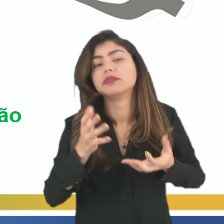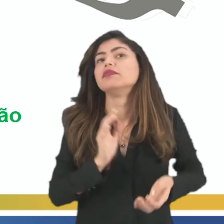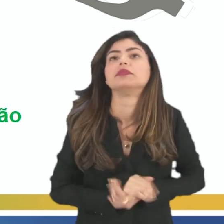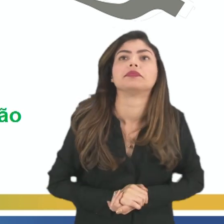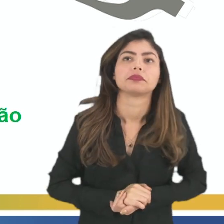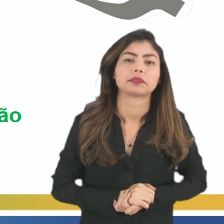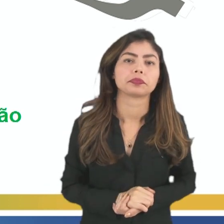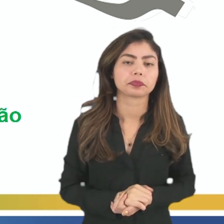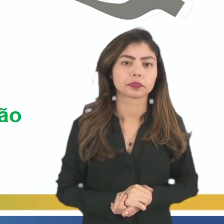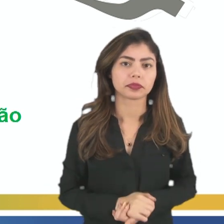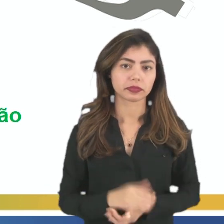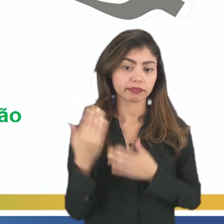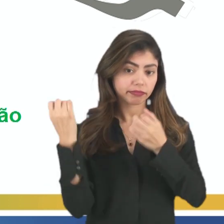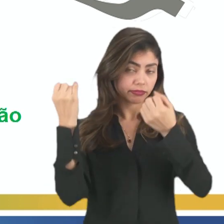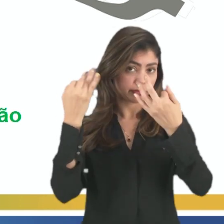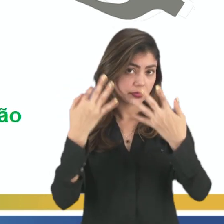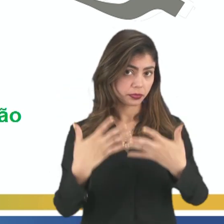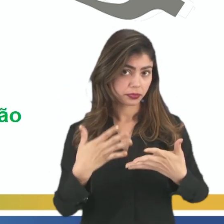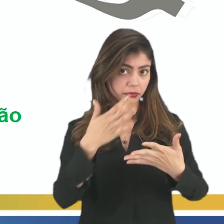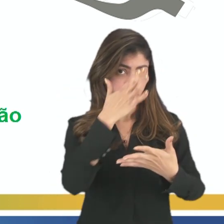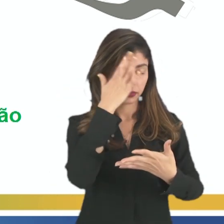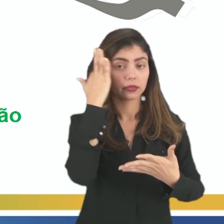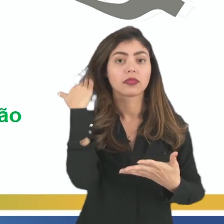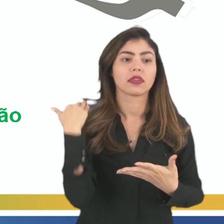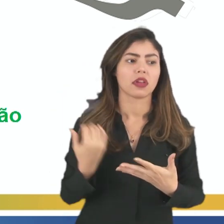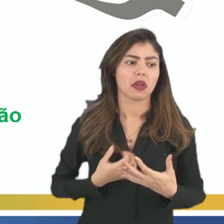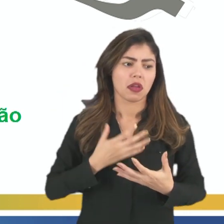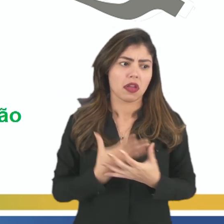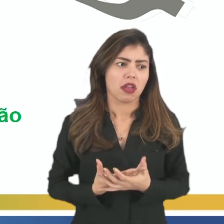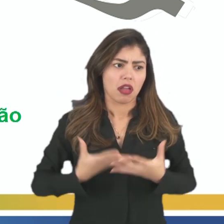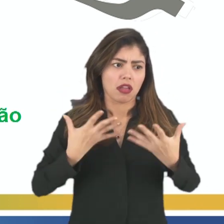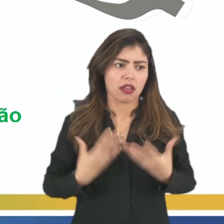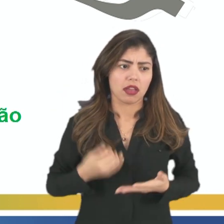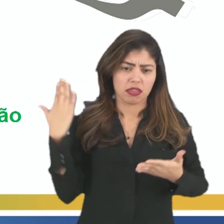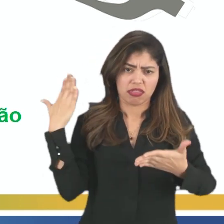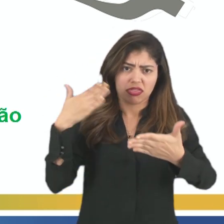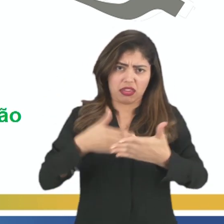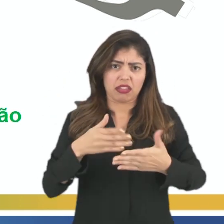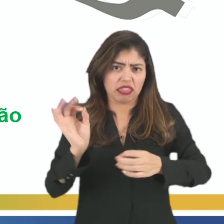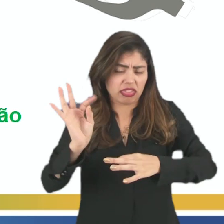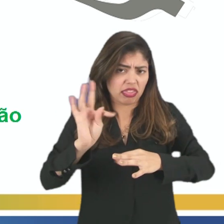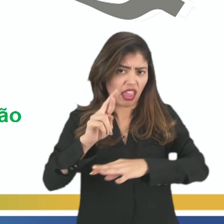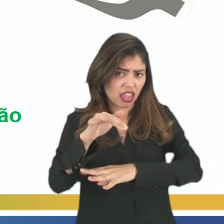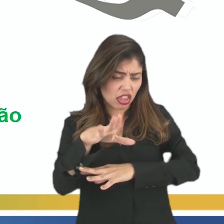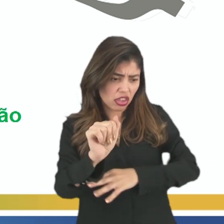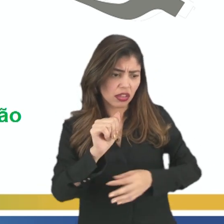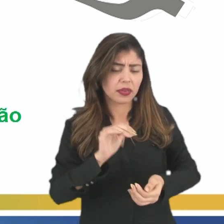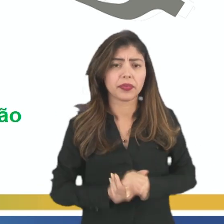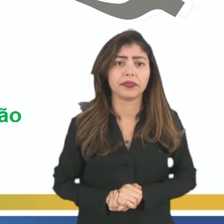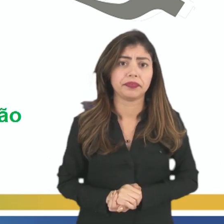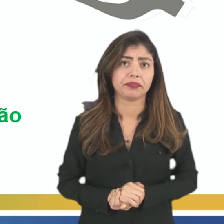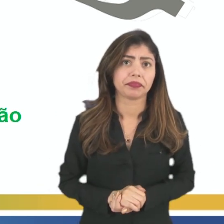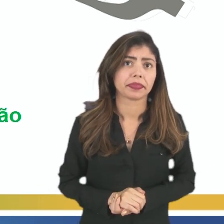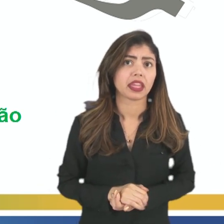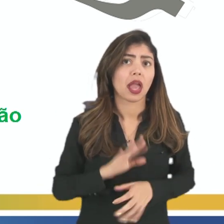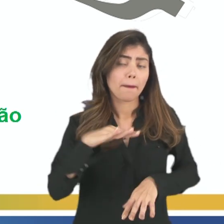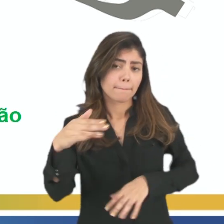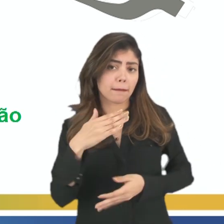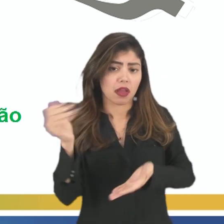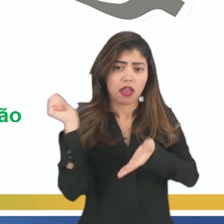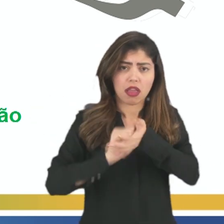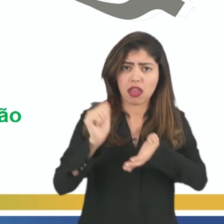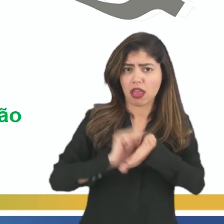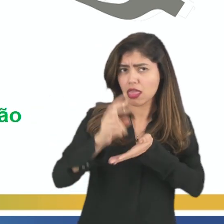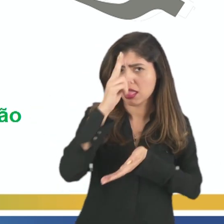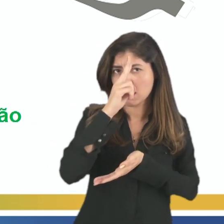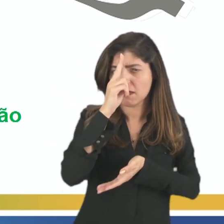essa definição é um pouco seca, é um pouco técnica, mas quando nós falamos de memória,